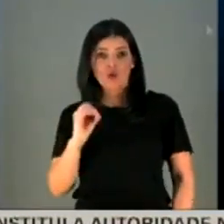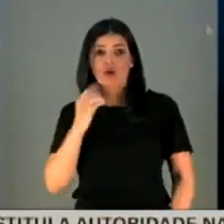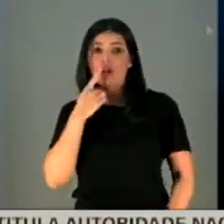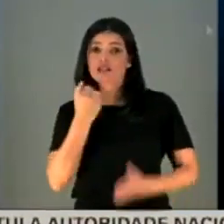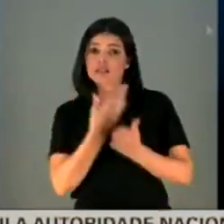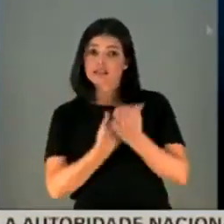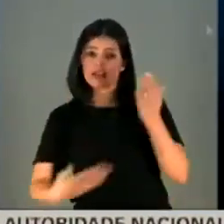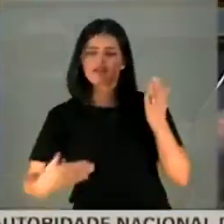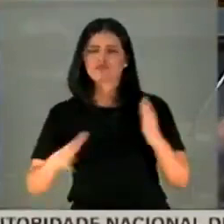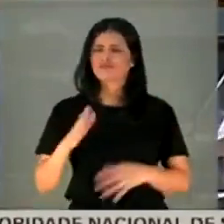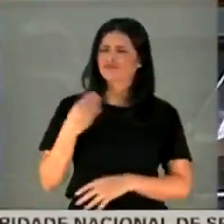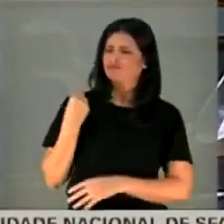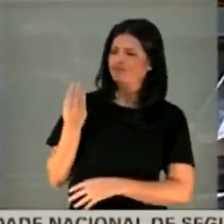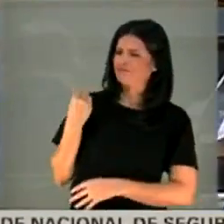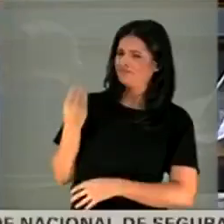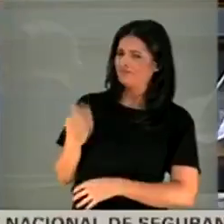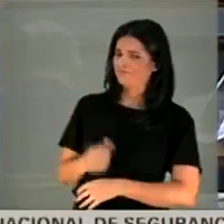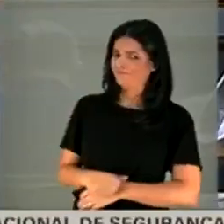Que coisa.